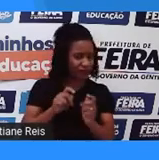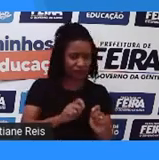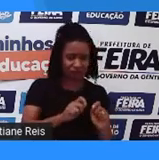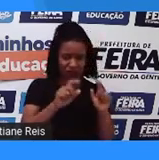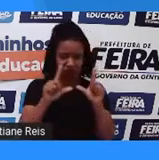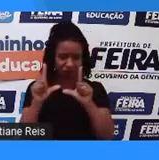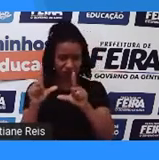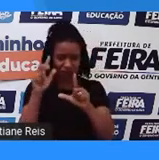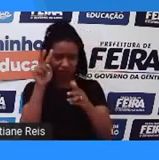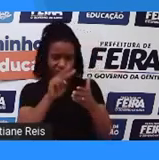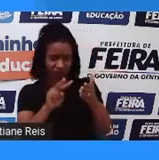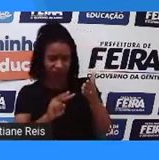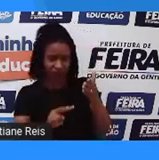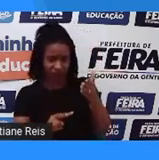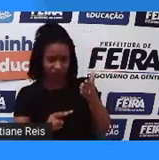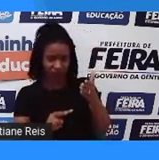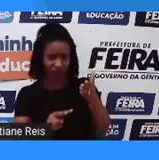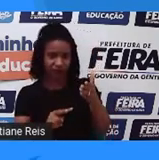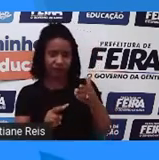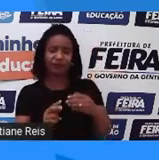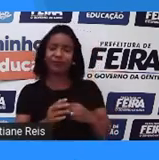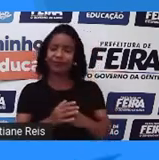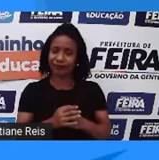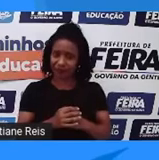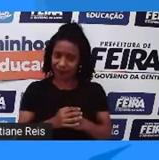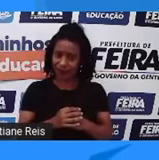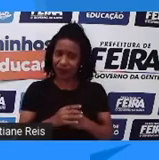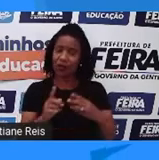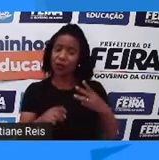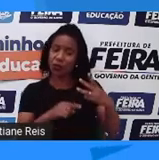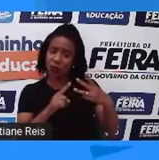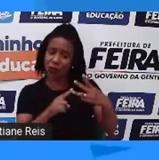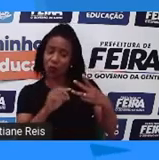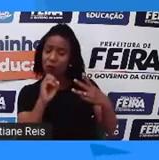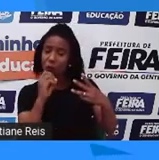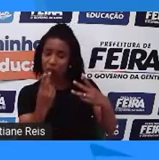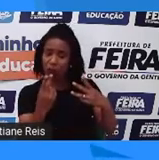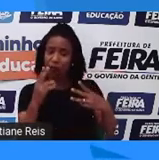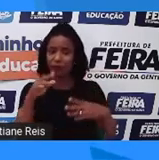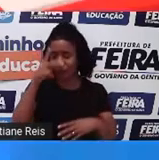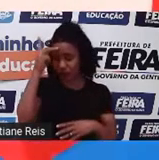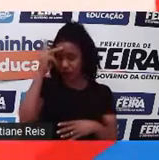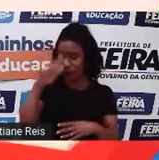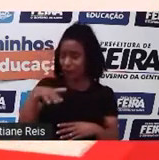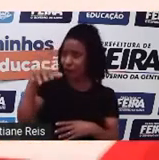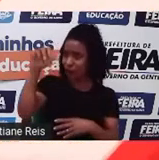escola. e, então, você deve recorrer a um adulto, né? Tirar suas dúvidas.